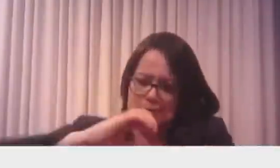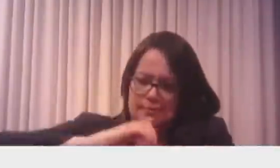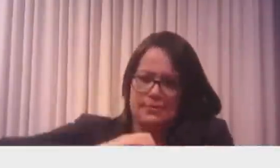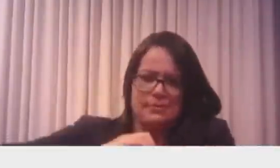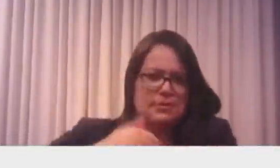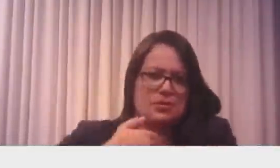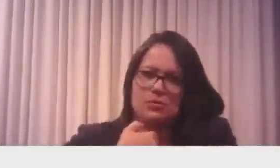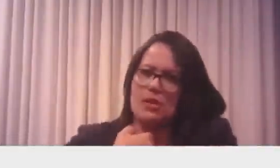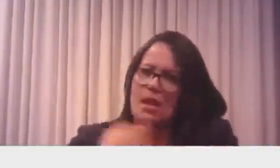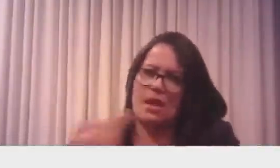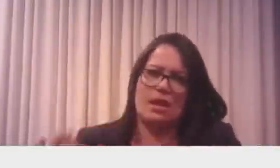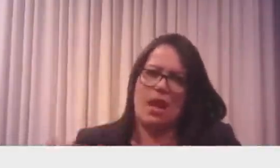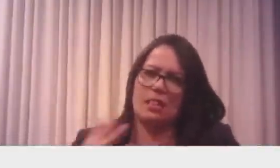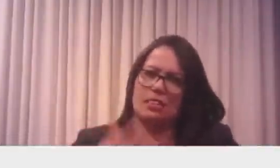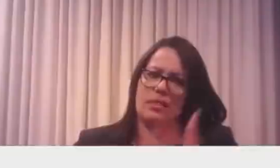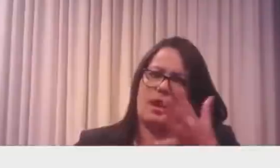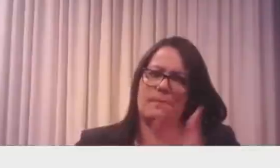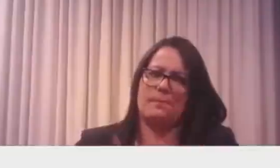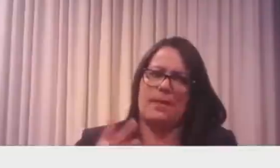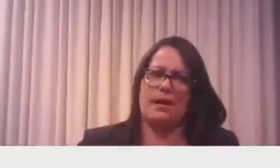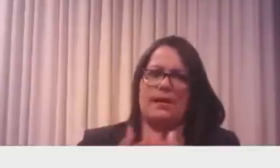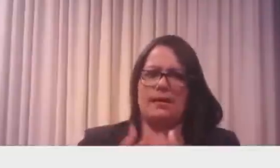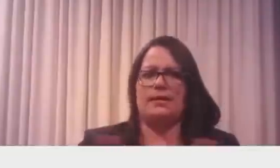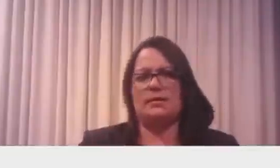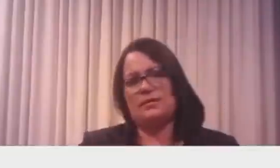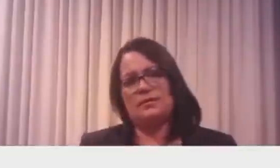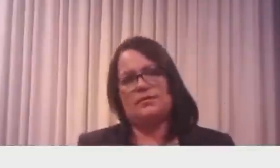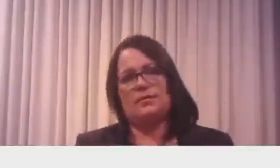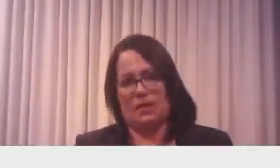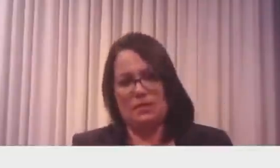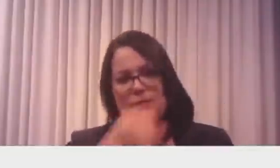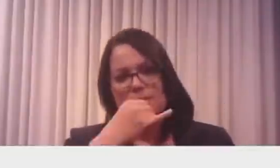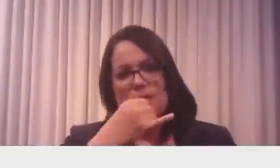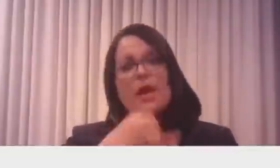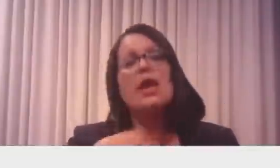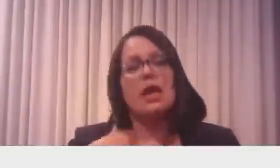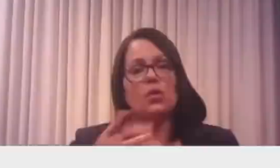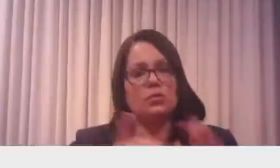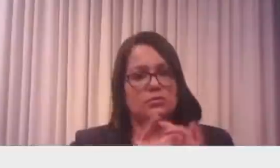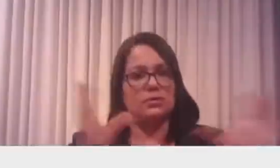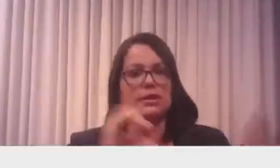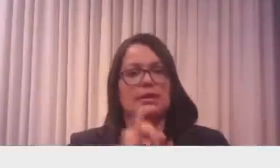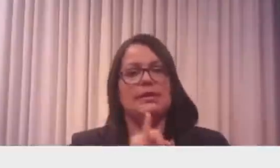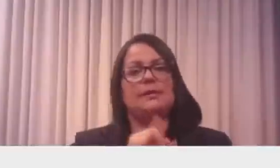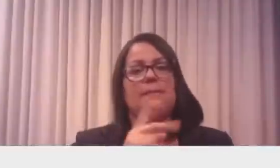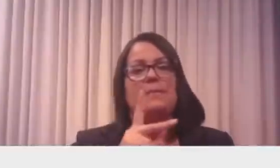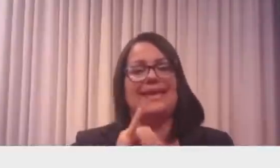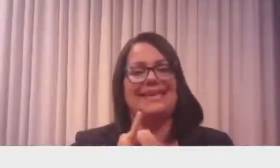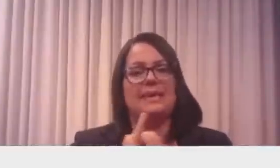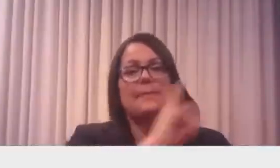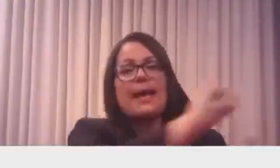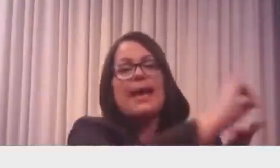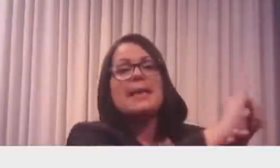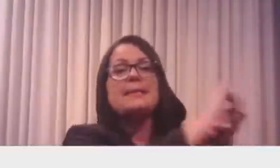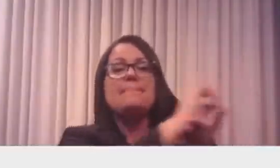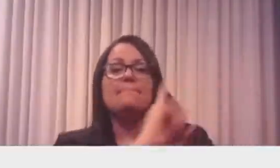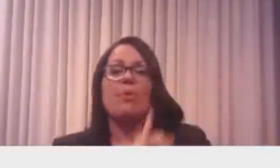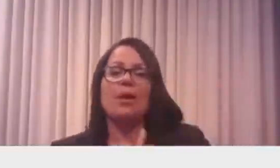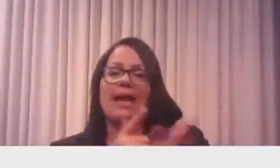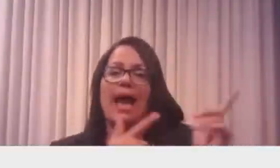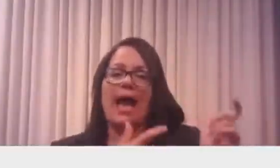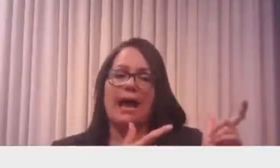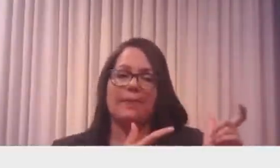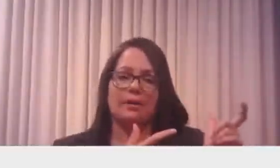É complica, atrapalha a vida. É uma coisa minha que é ver. Eu isentei IPI importação de armas. Entrar no Supremo,